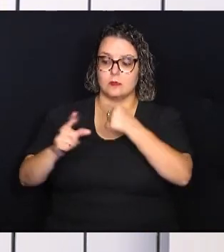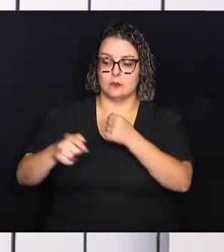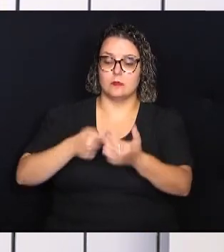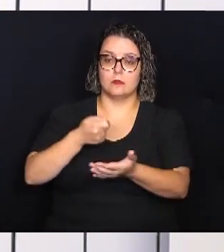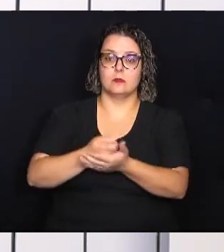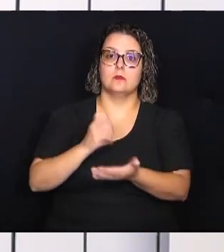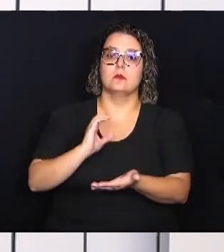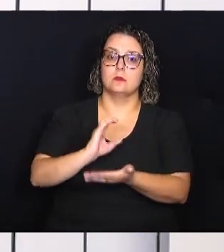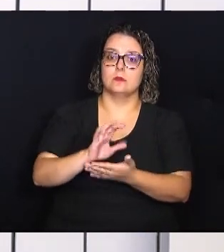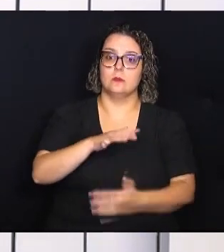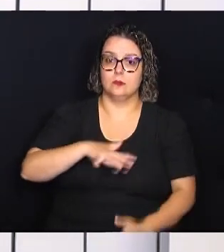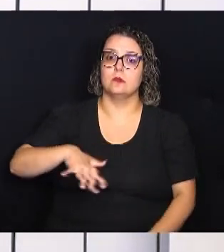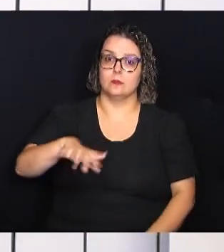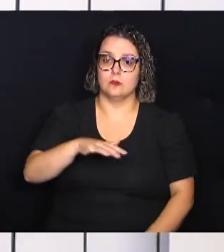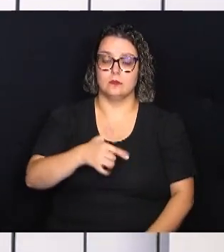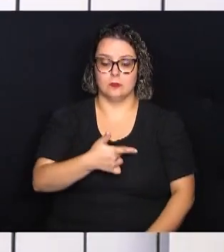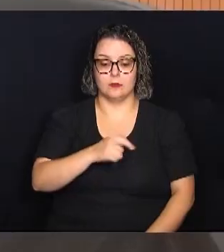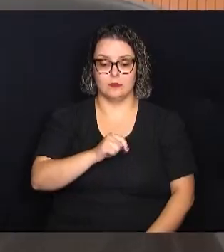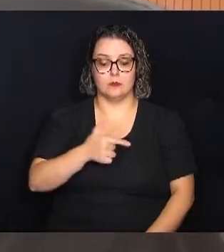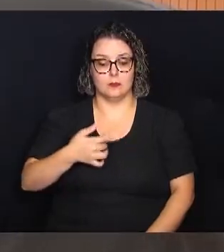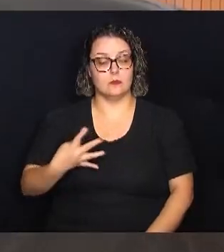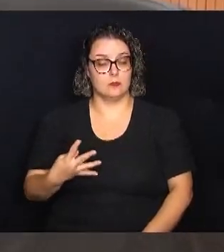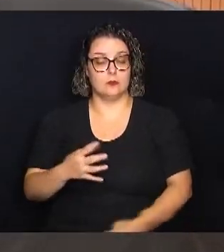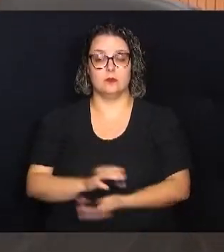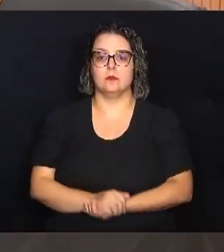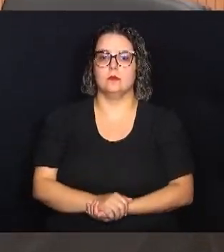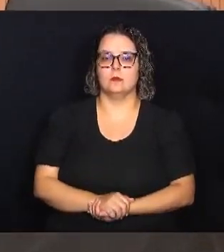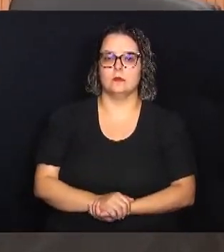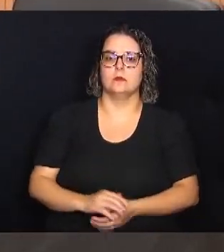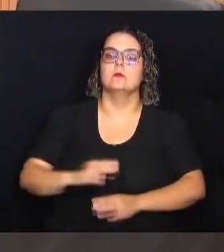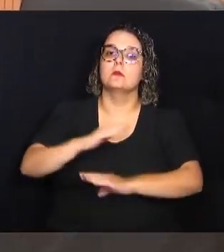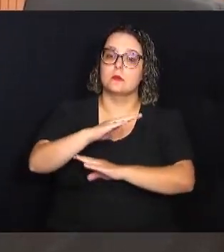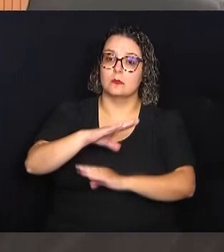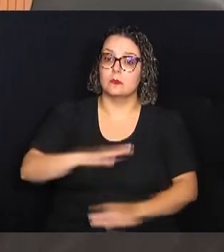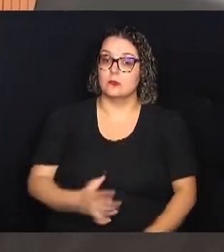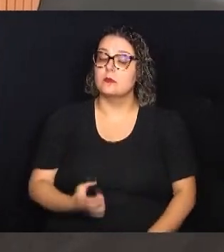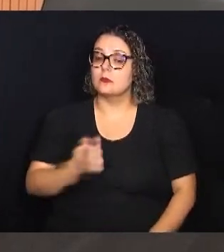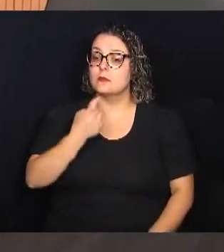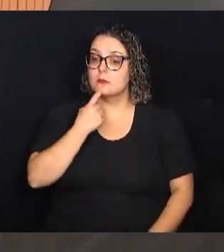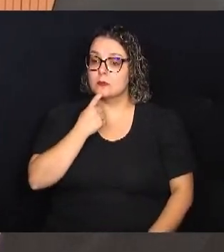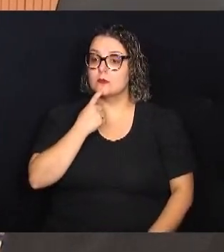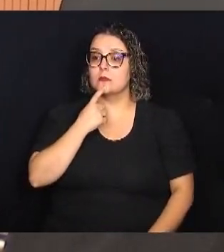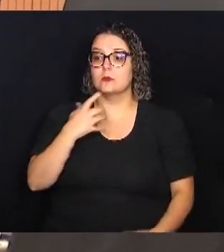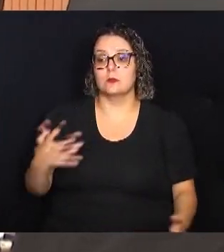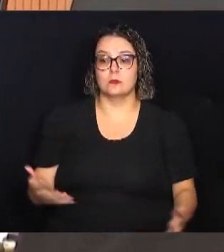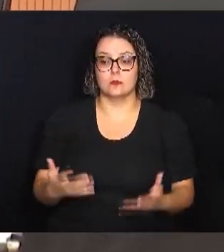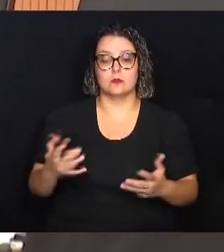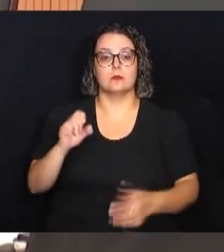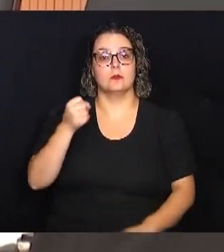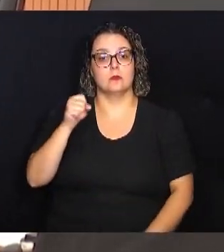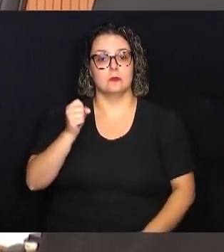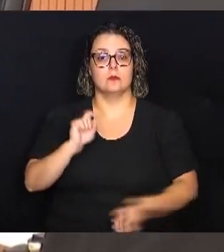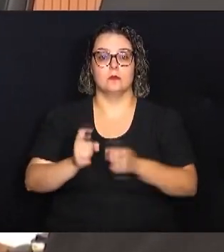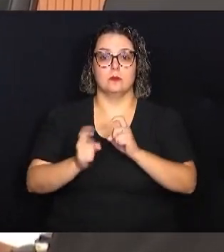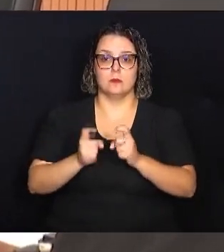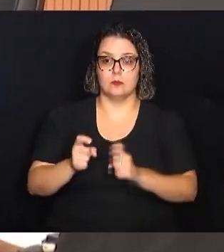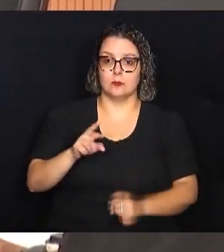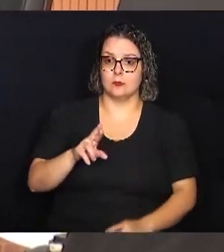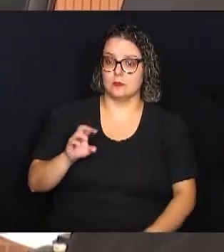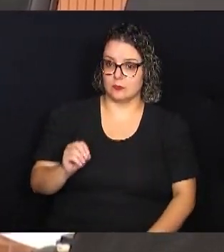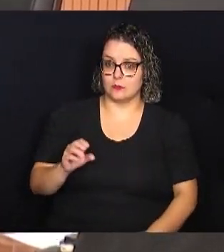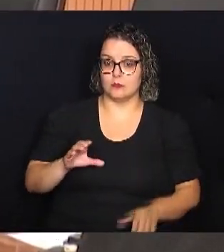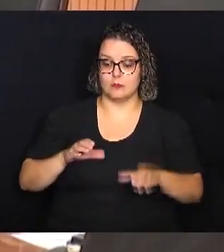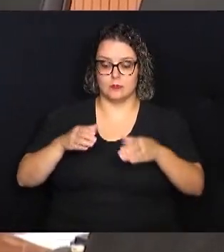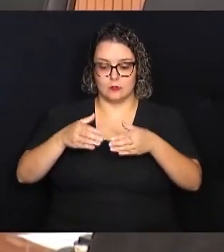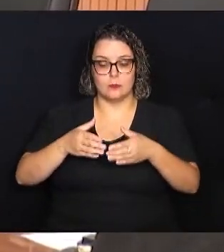do setor para 2024. A Câmara Municipal de Campinas promoveu a oitava reunião ordinária da Comissão